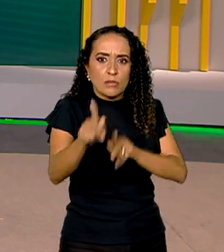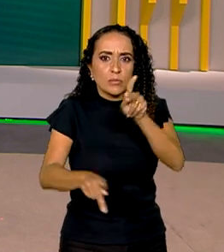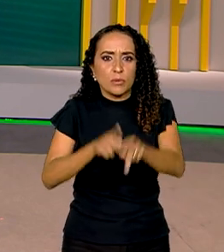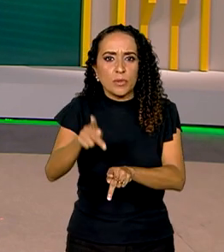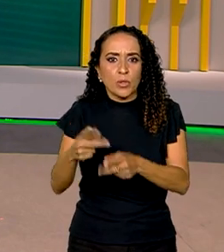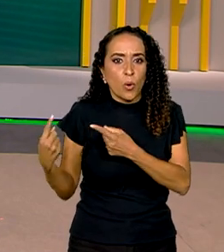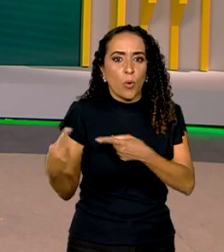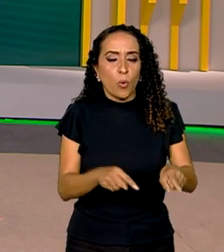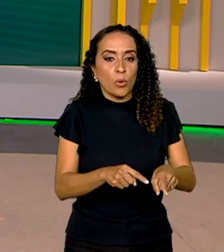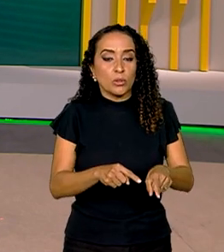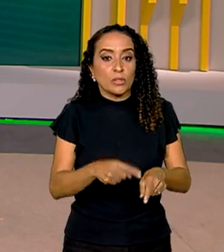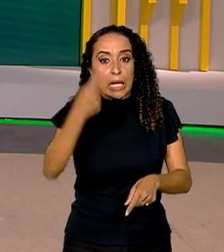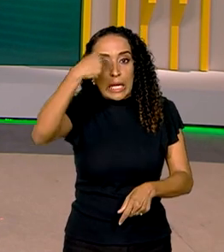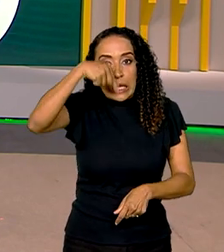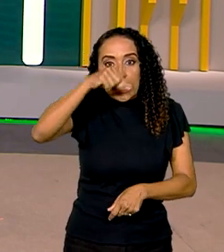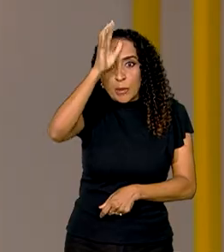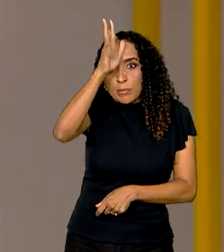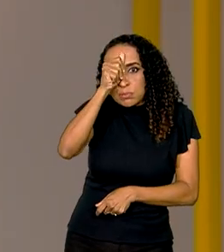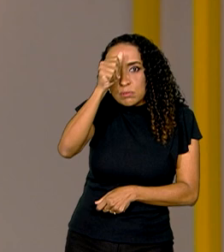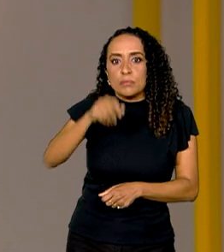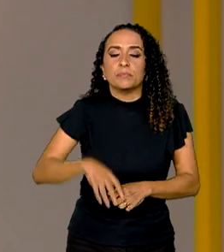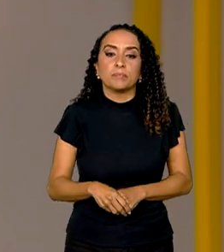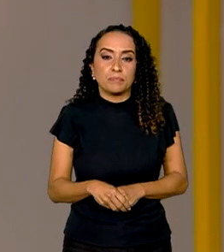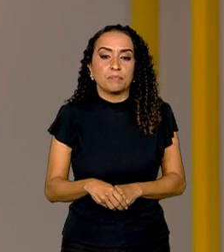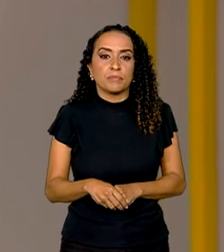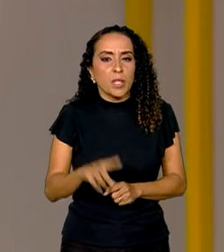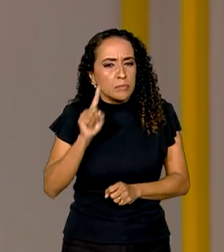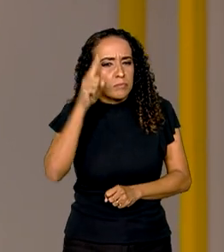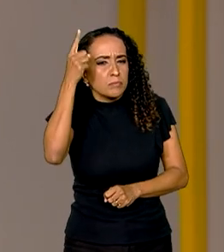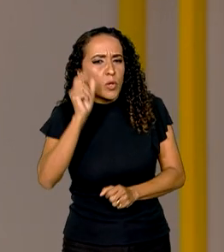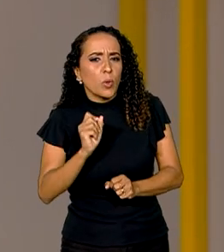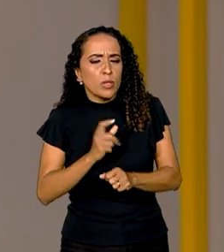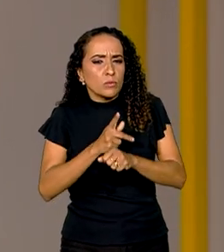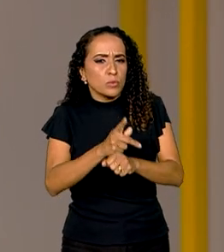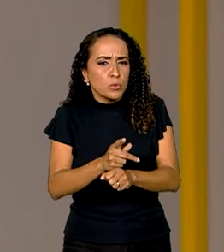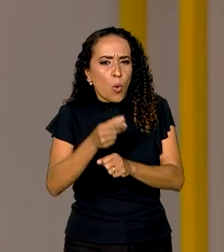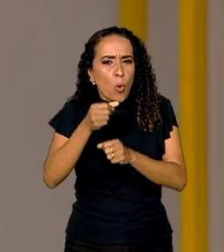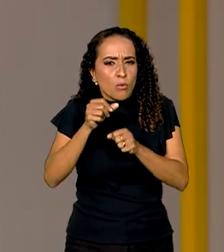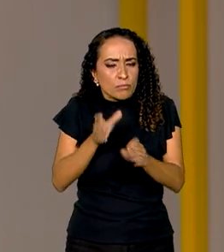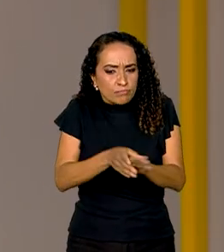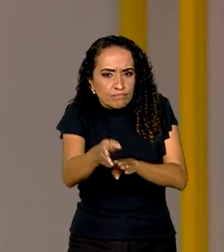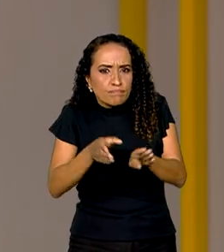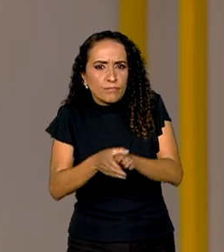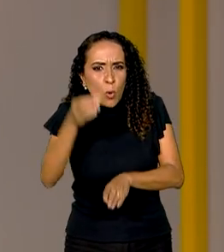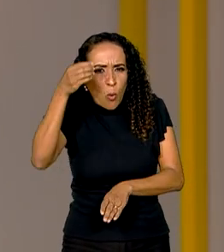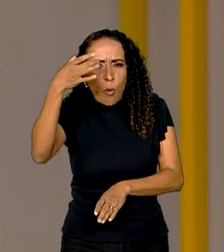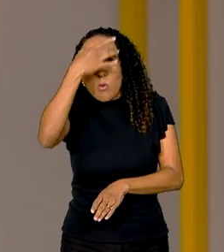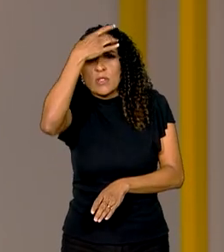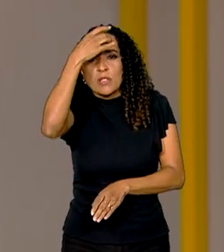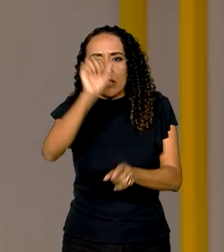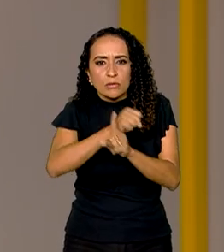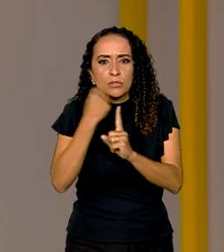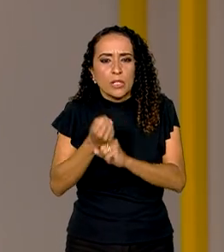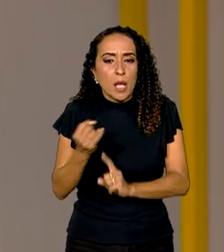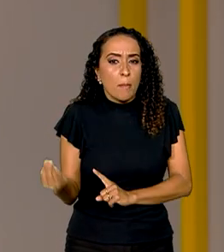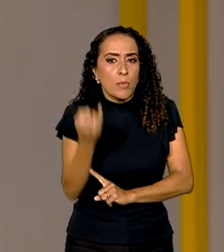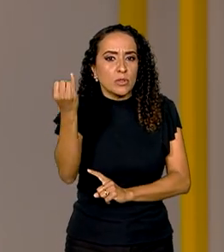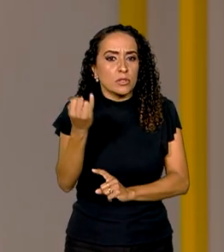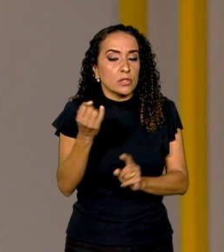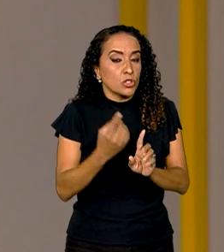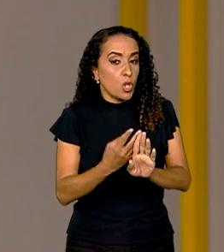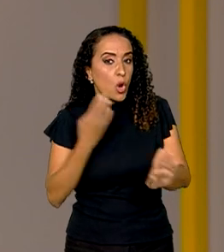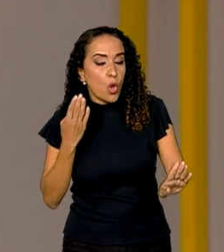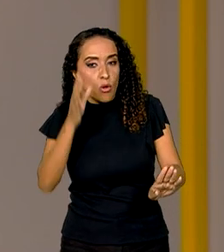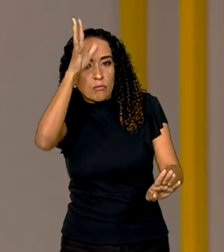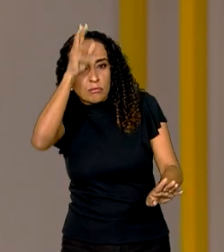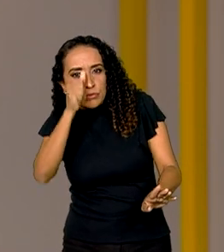no combate à gripe aviária. A iniciativa busca conscientizar a sociedade sobre a importância de não se aproximar de